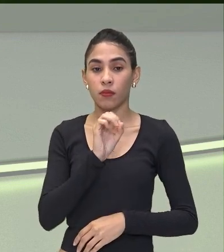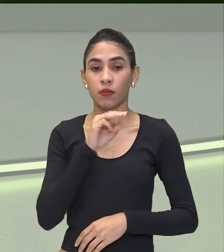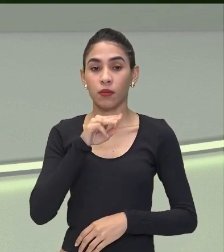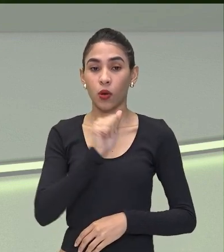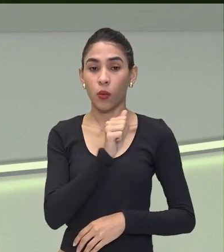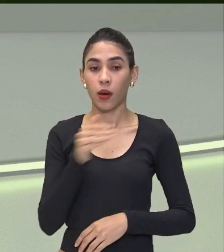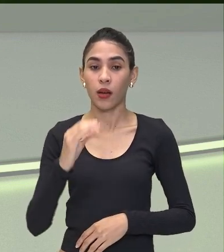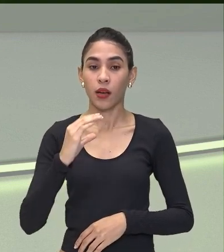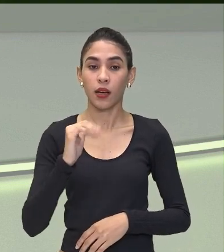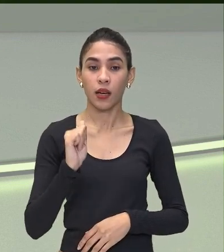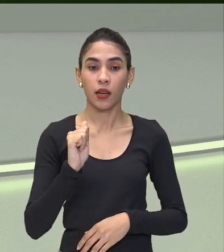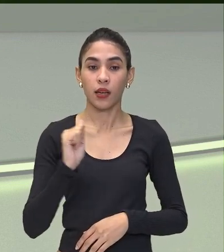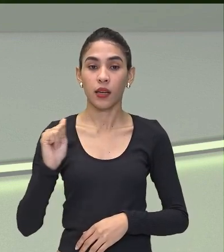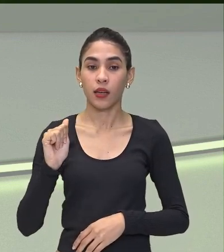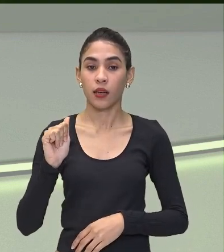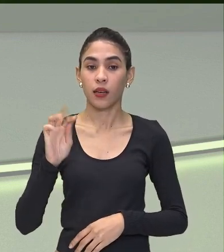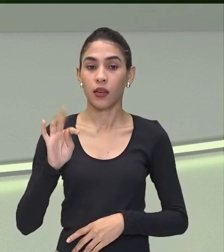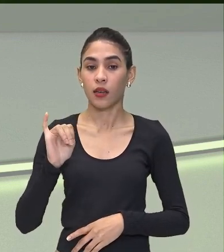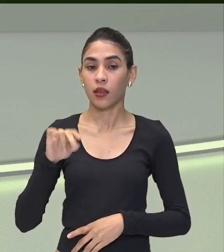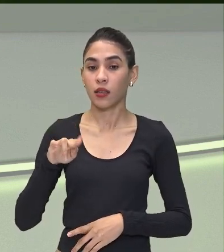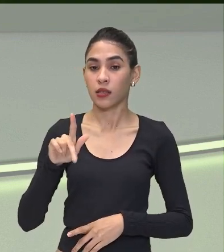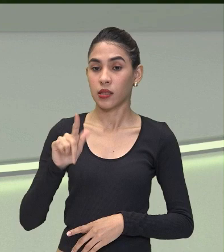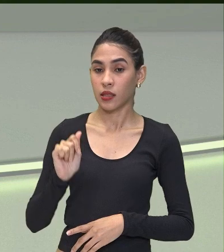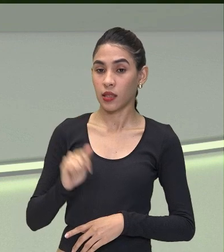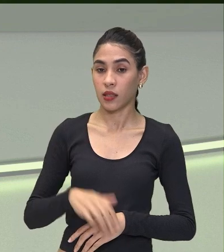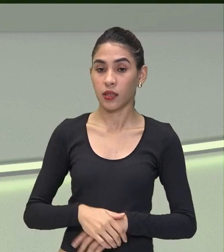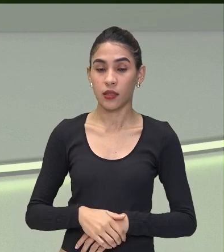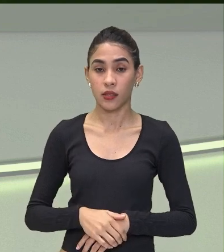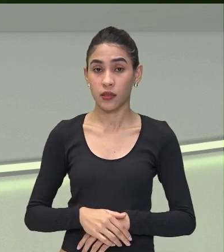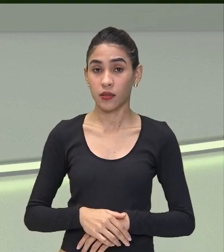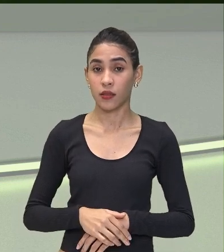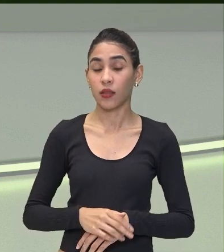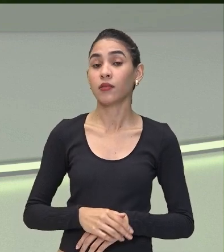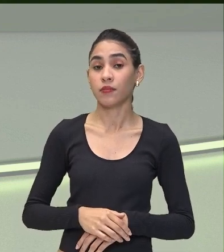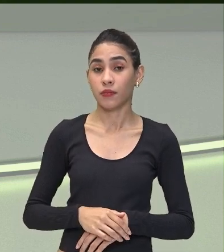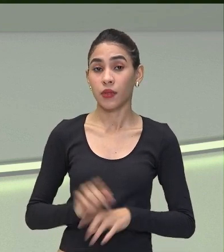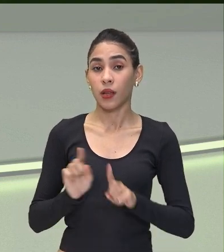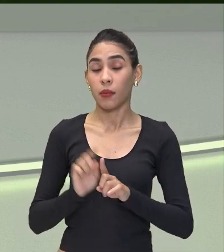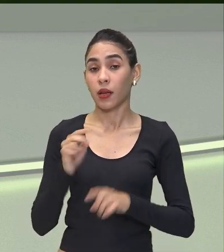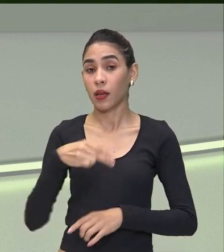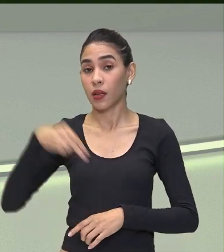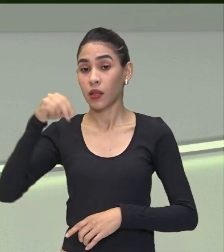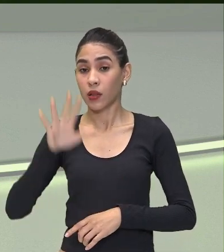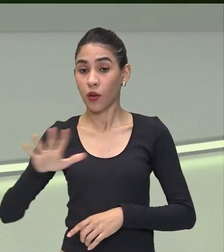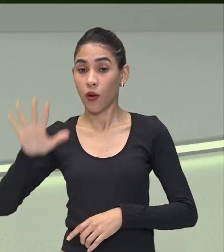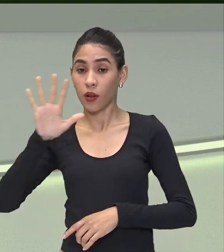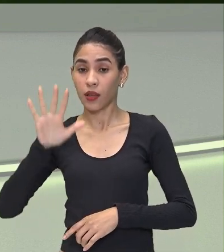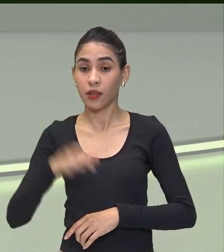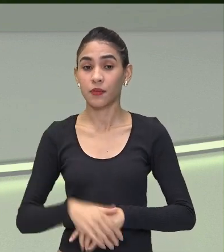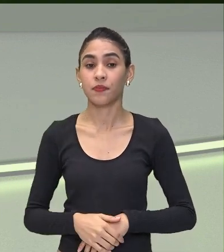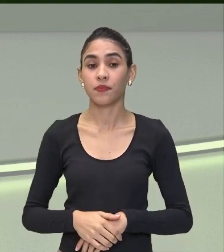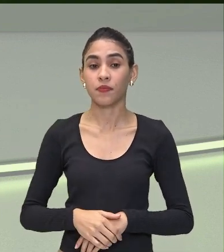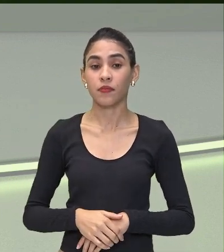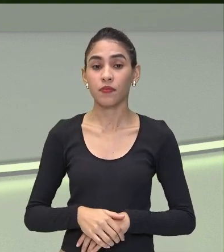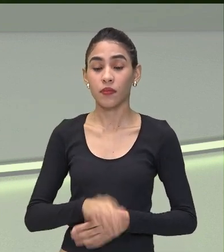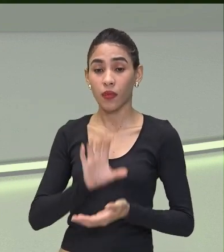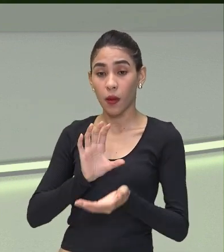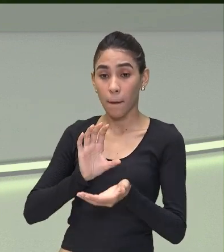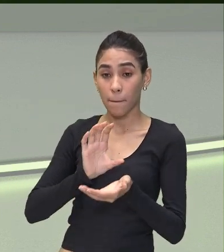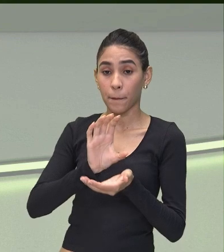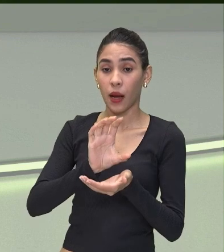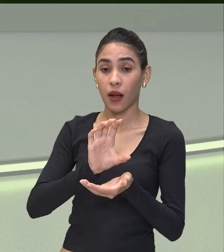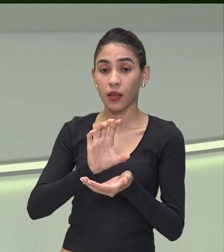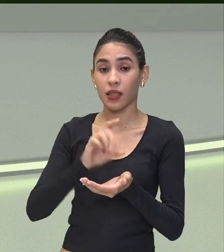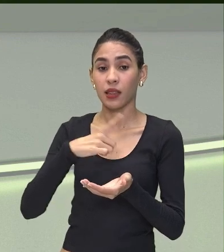localização Do nosso mapa A gente observa Que ele está ali No nordeste Lá no centro Né? No coração Aqui do Brasil